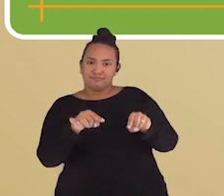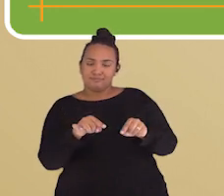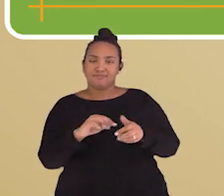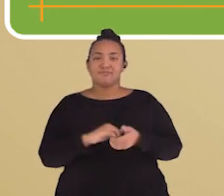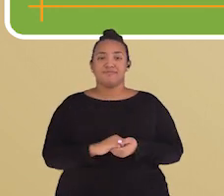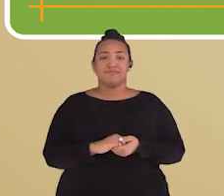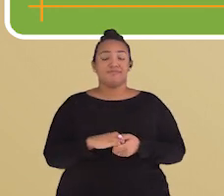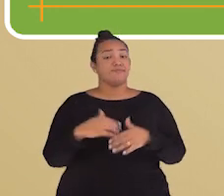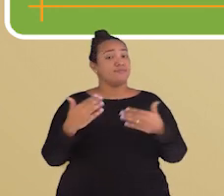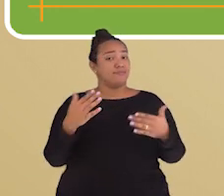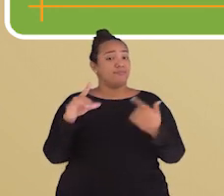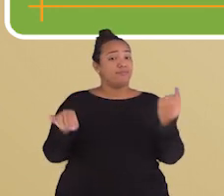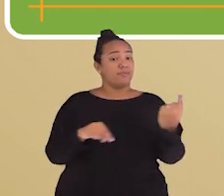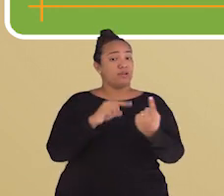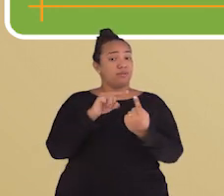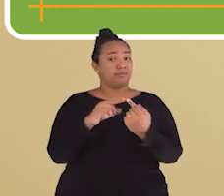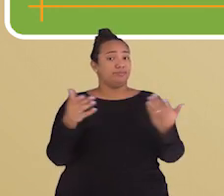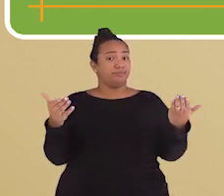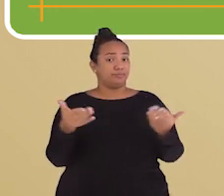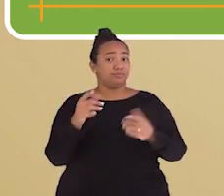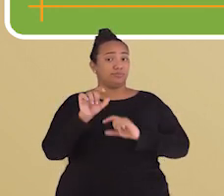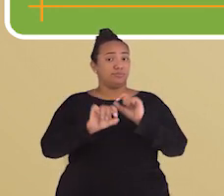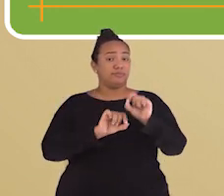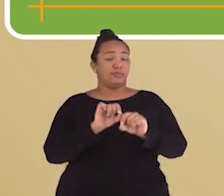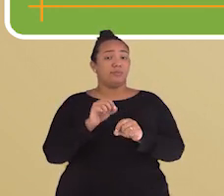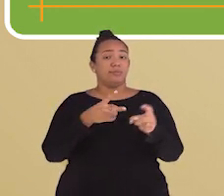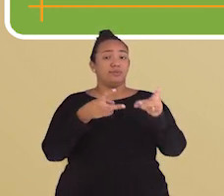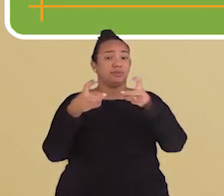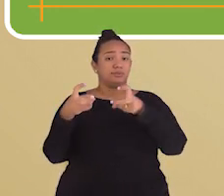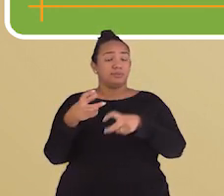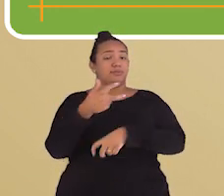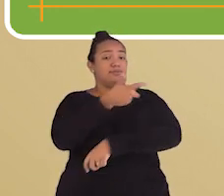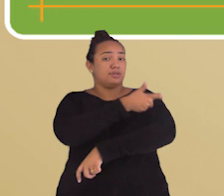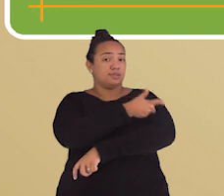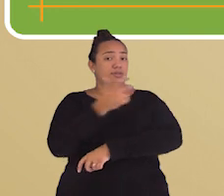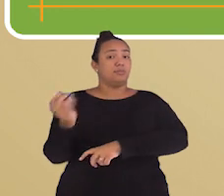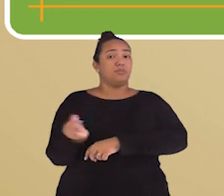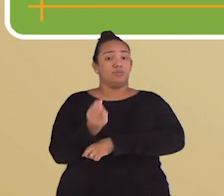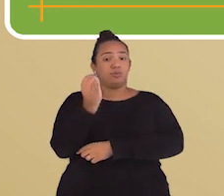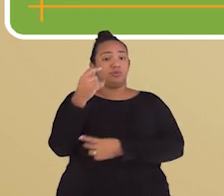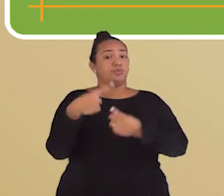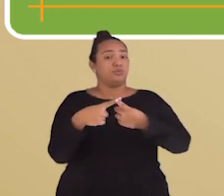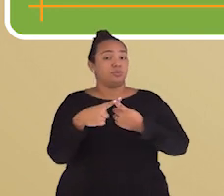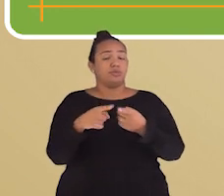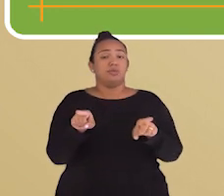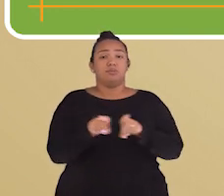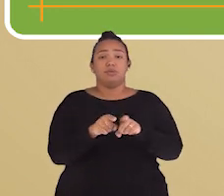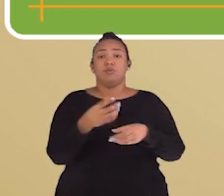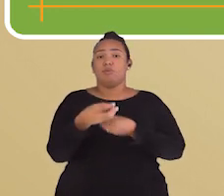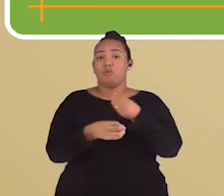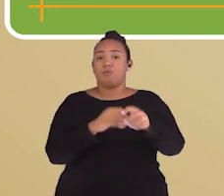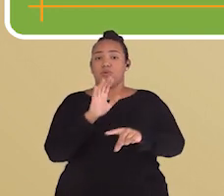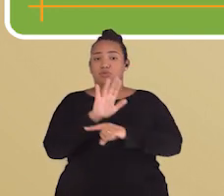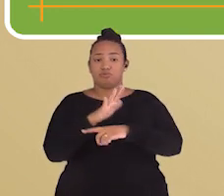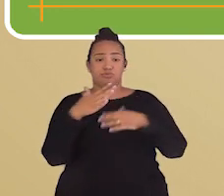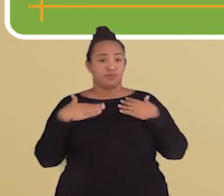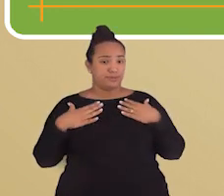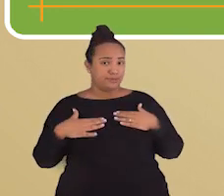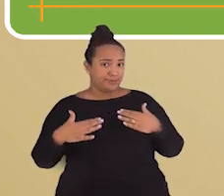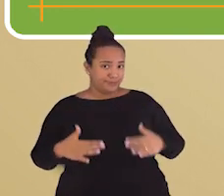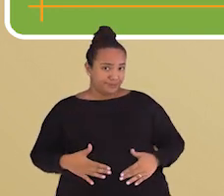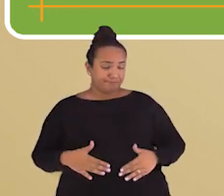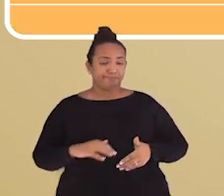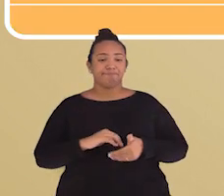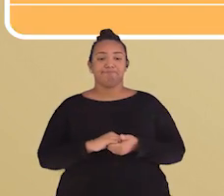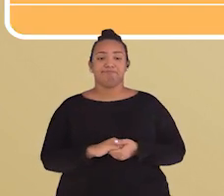objetivo é compreender a importância da vacinação e suas contribuições ao organismo no combate a